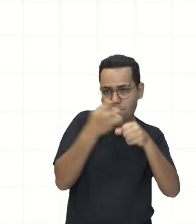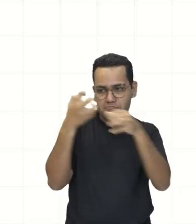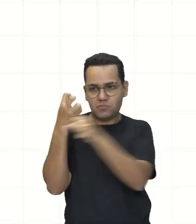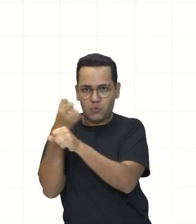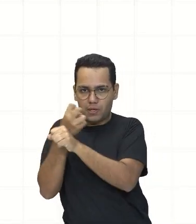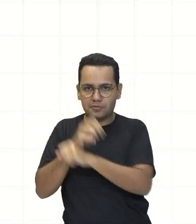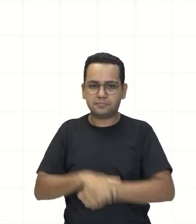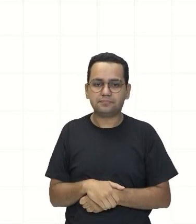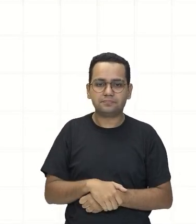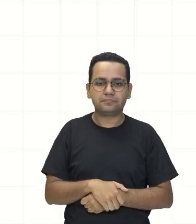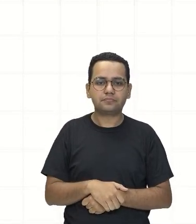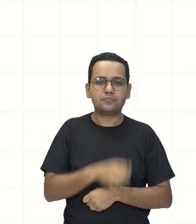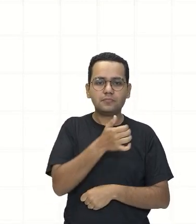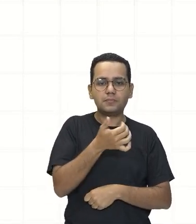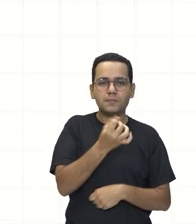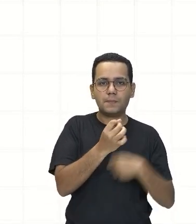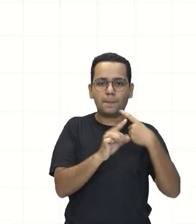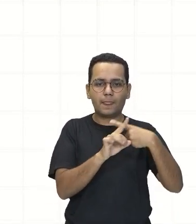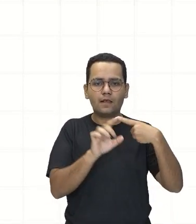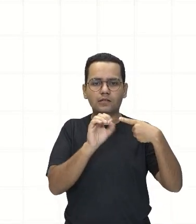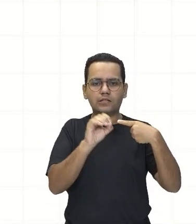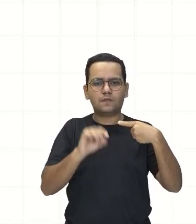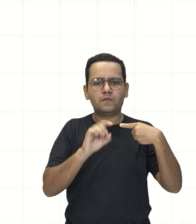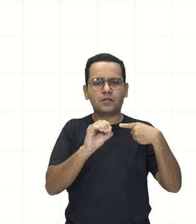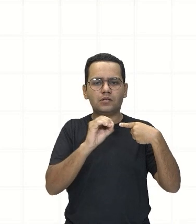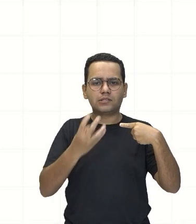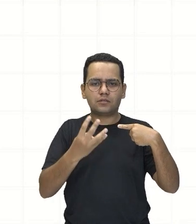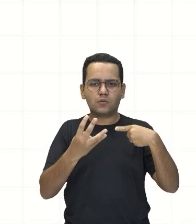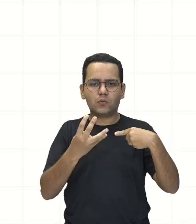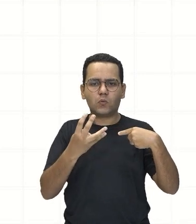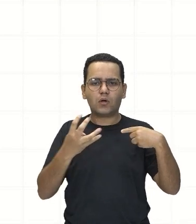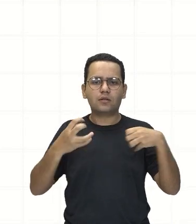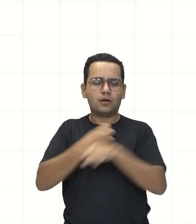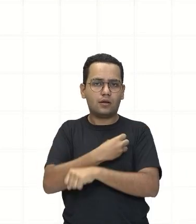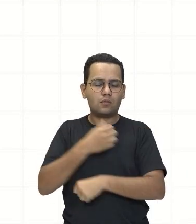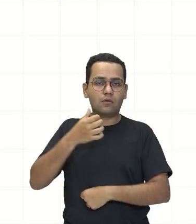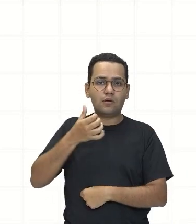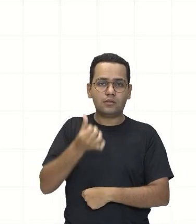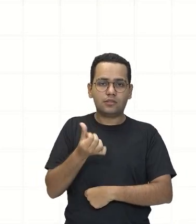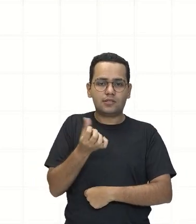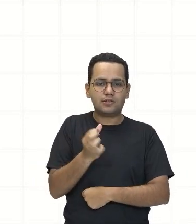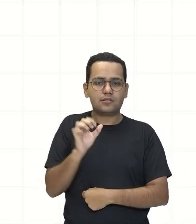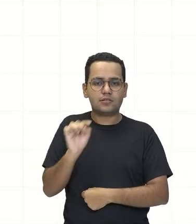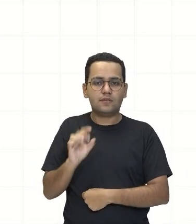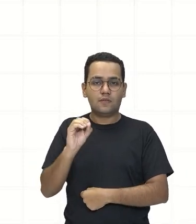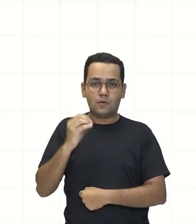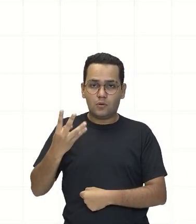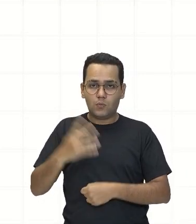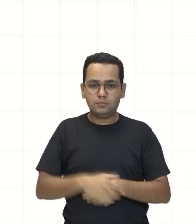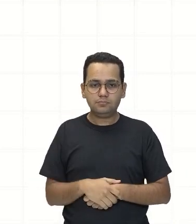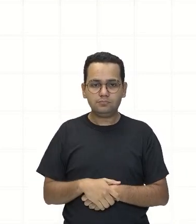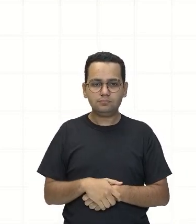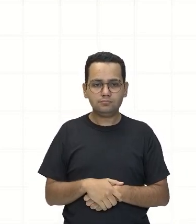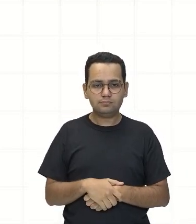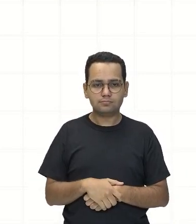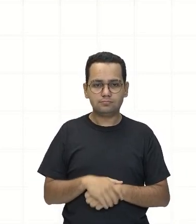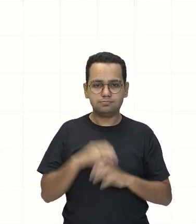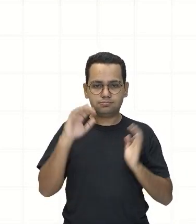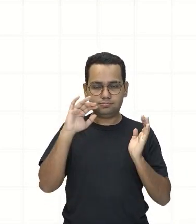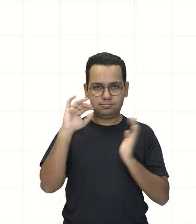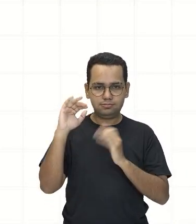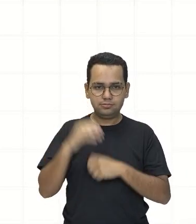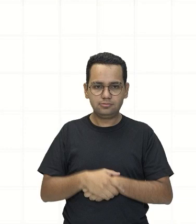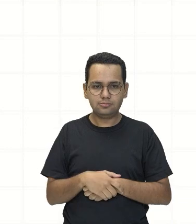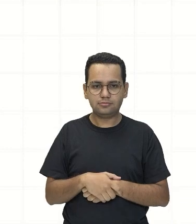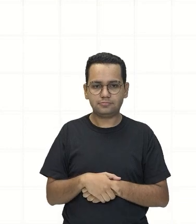Beleza? Opa Vezes quanto? Vezes 10 elevado a 3 Mas olha só O número está em